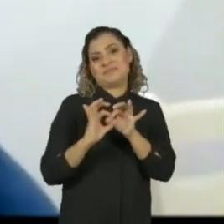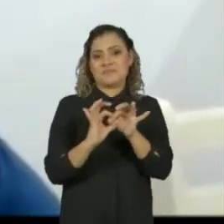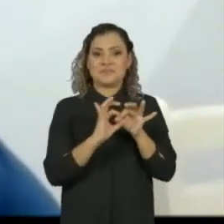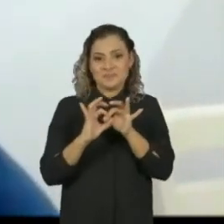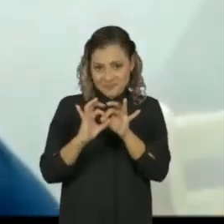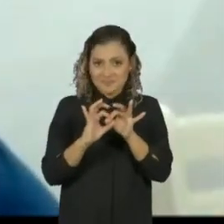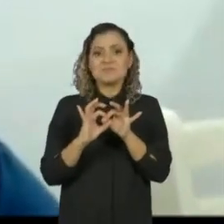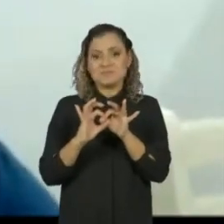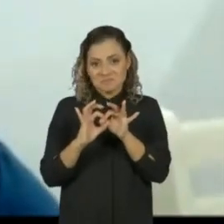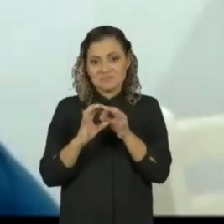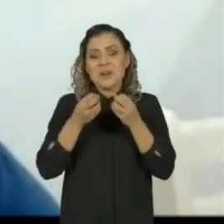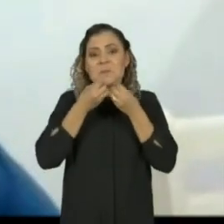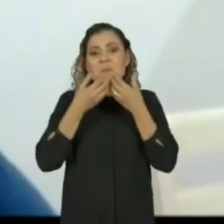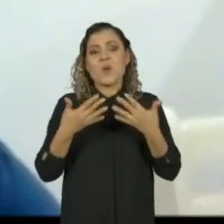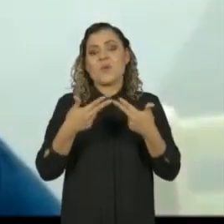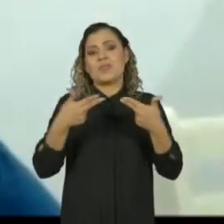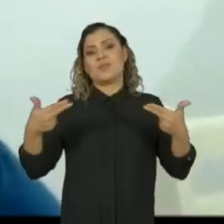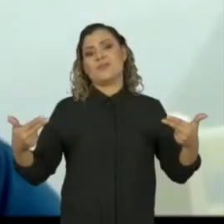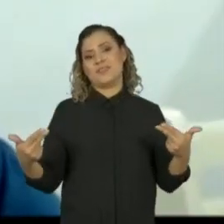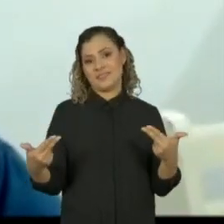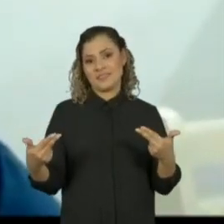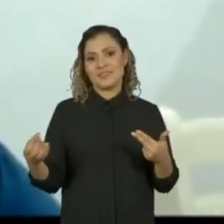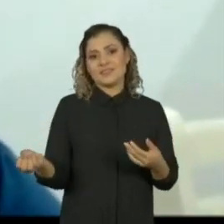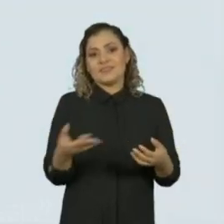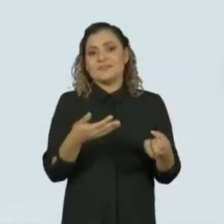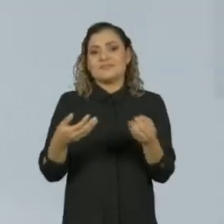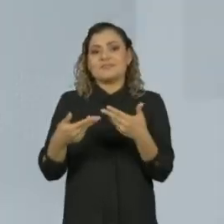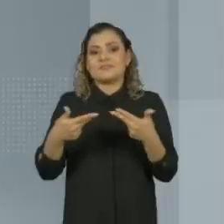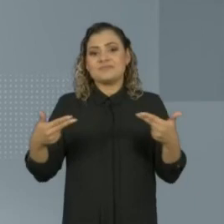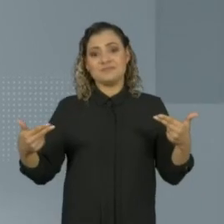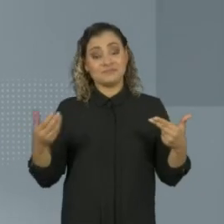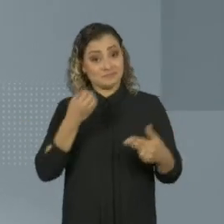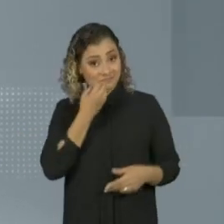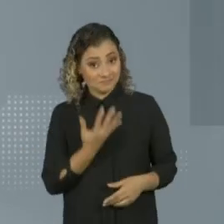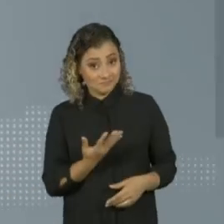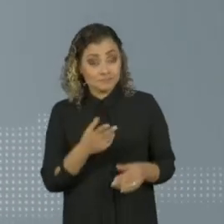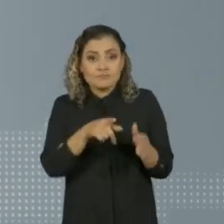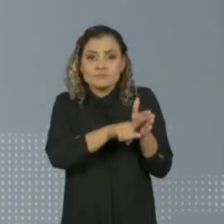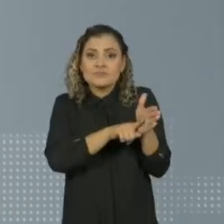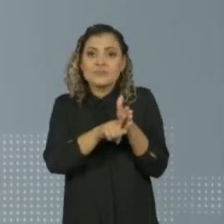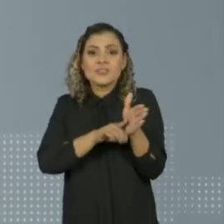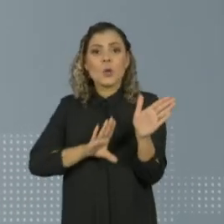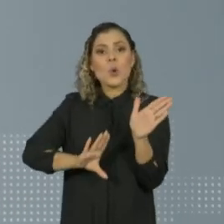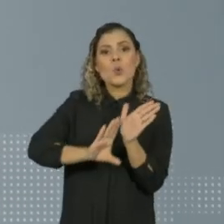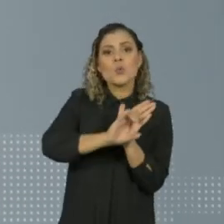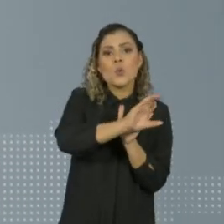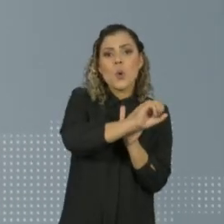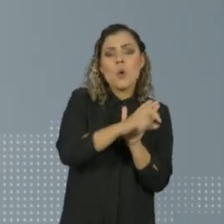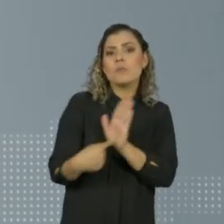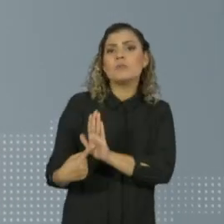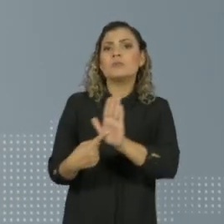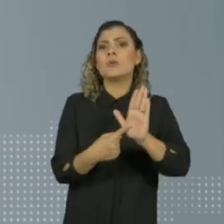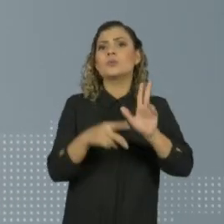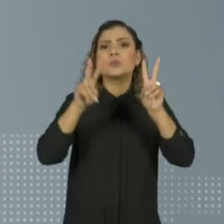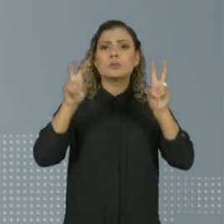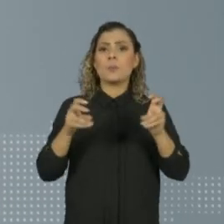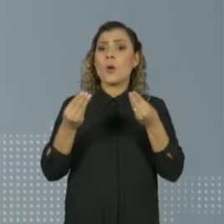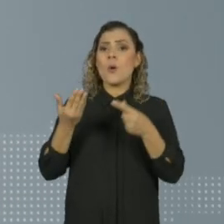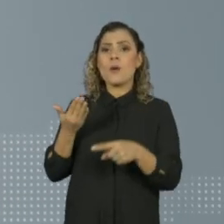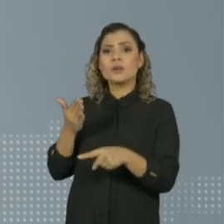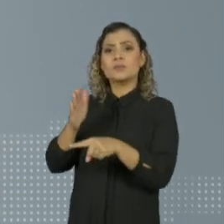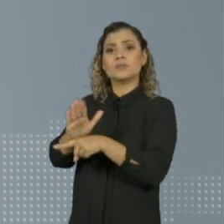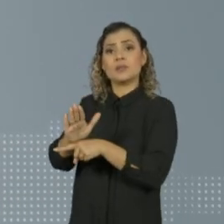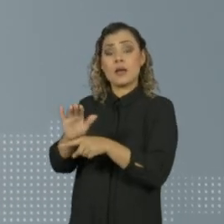de boas energias, de boas notícias. Um levantamento do Google mostra que os termos como ajudar